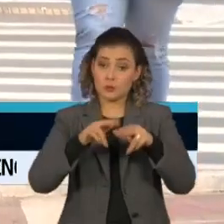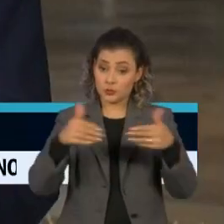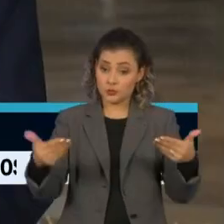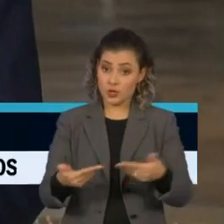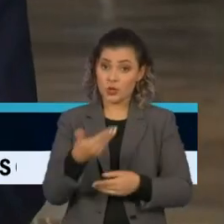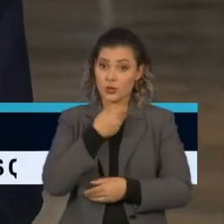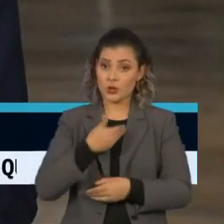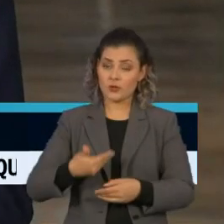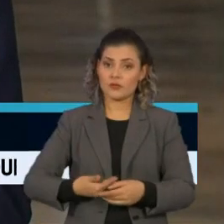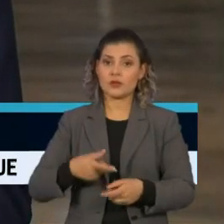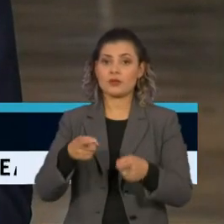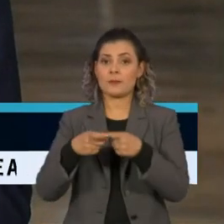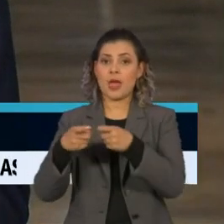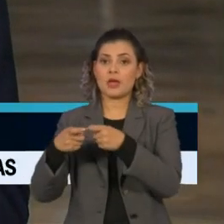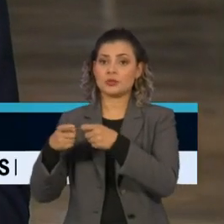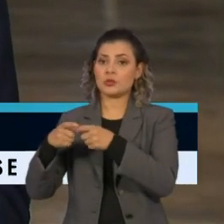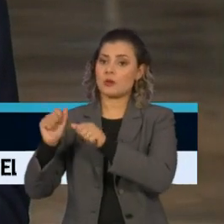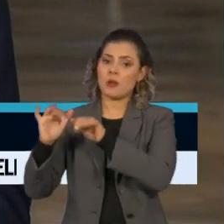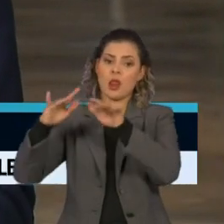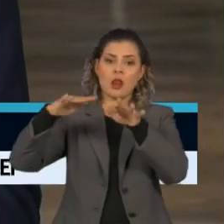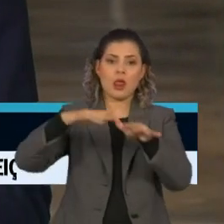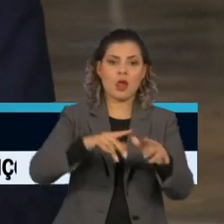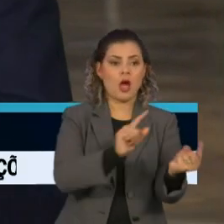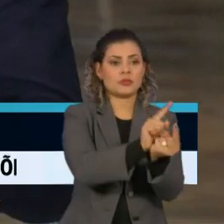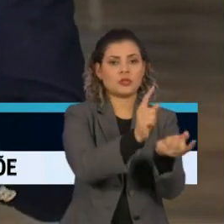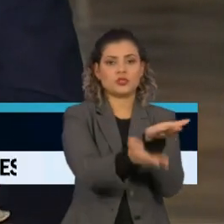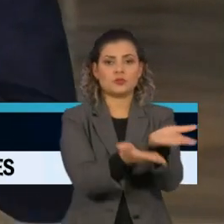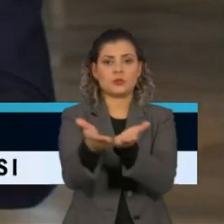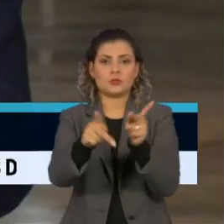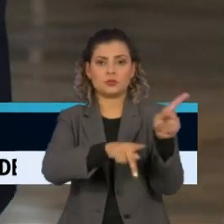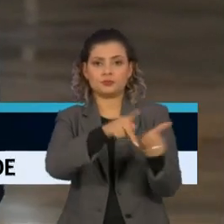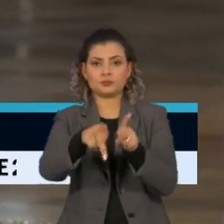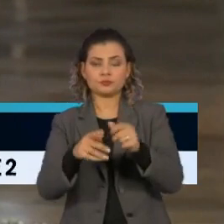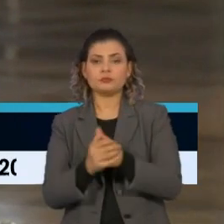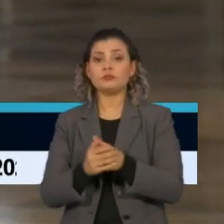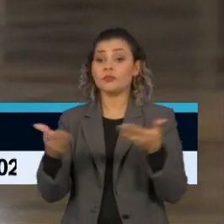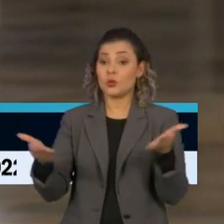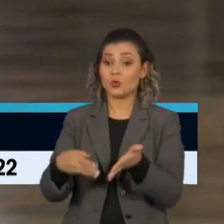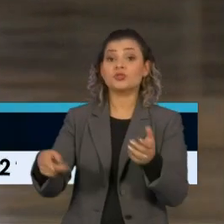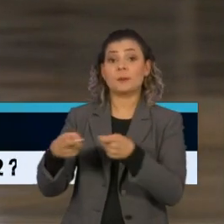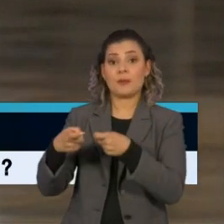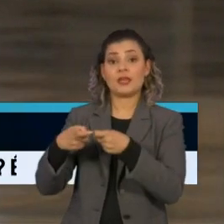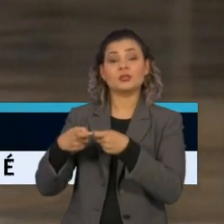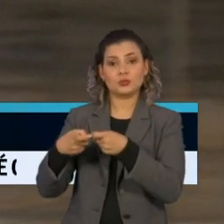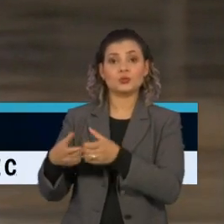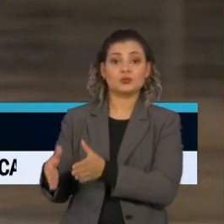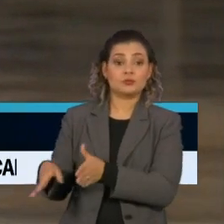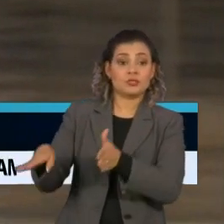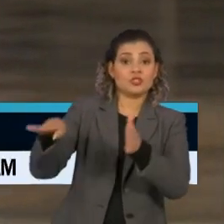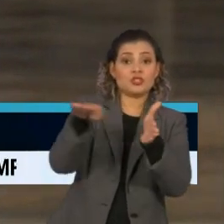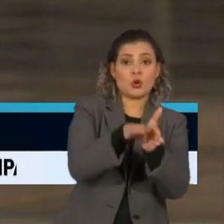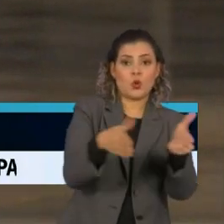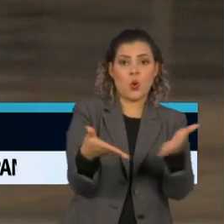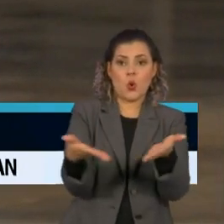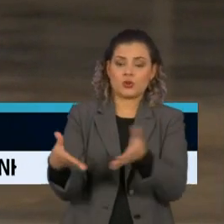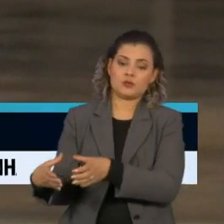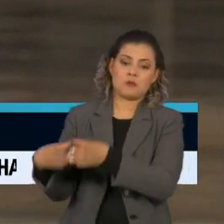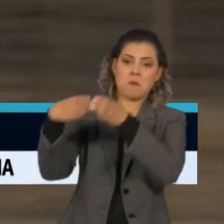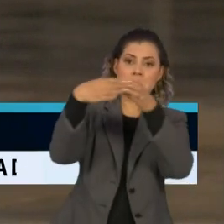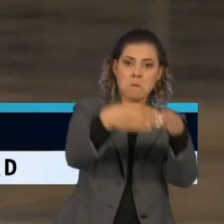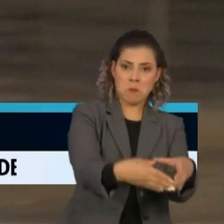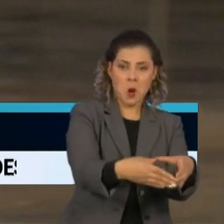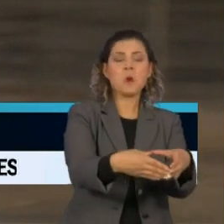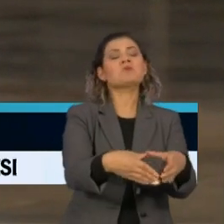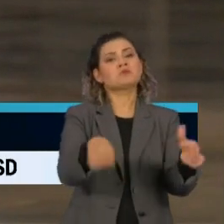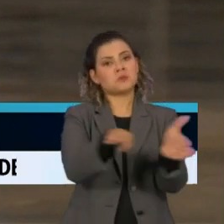governo enviou médicos para reforçar o atendimento à população. Eles chegaram hoje lá, a equipe que compõe médicos, enfermeiros, todo o corpo